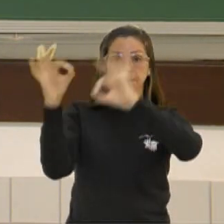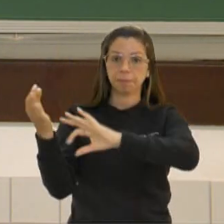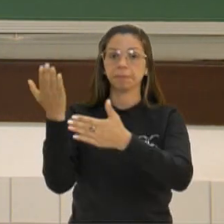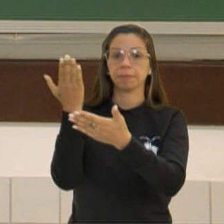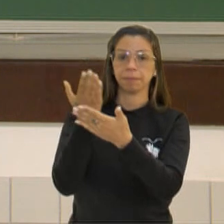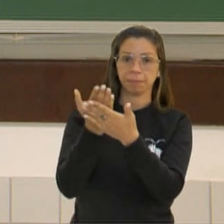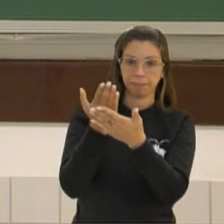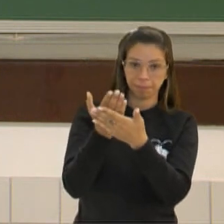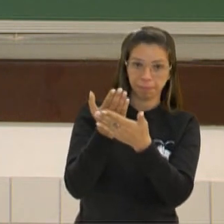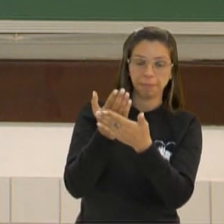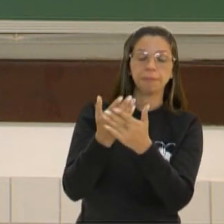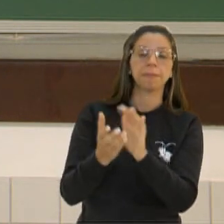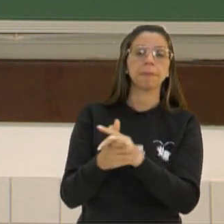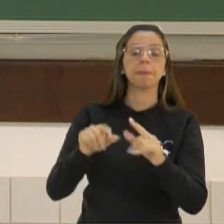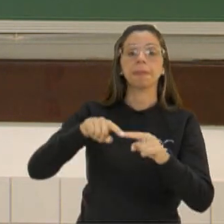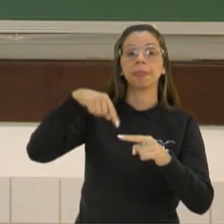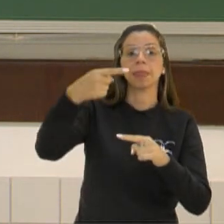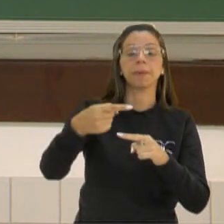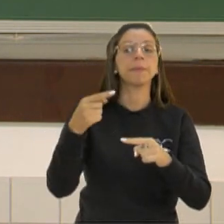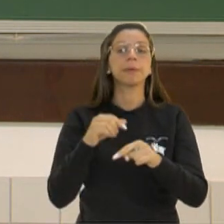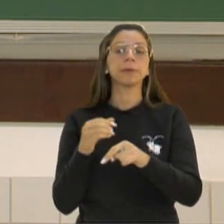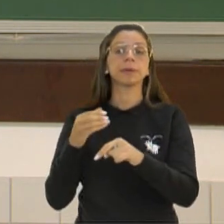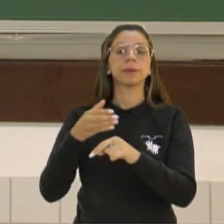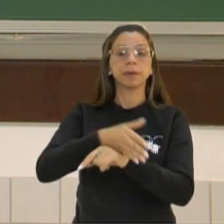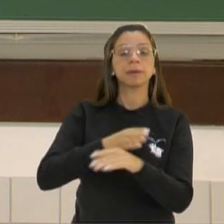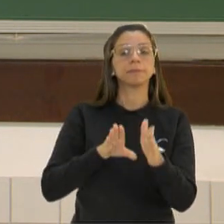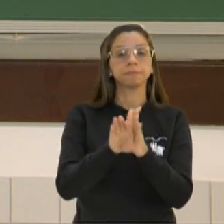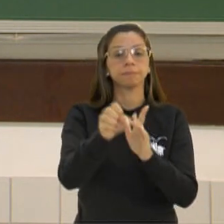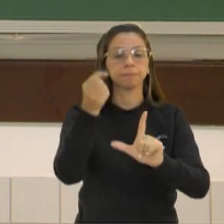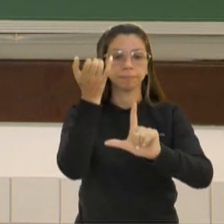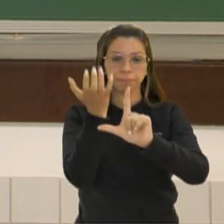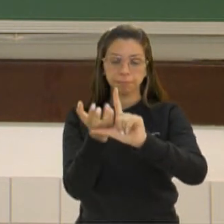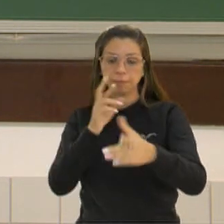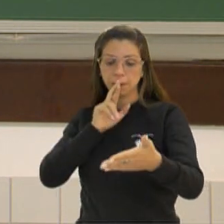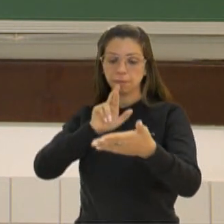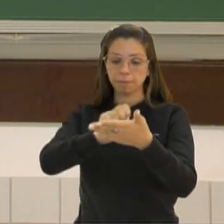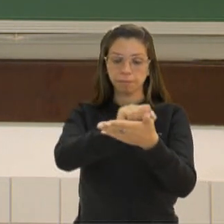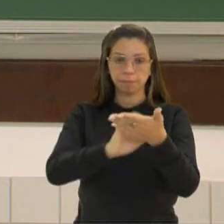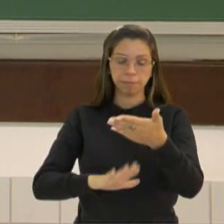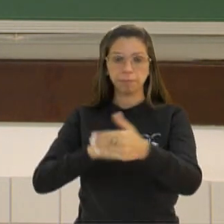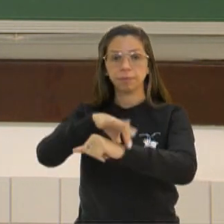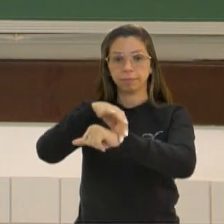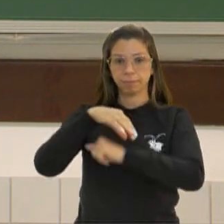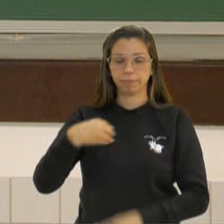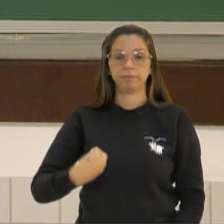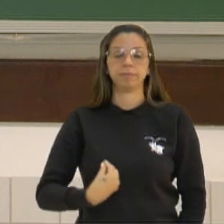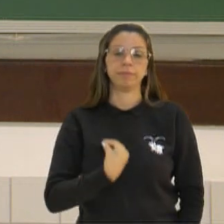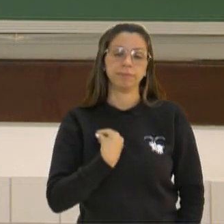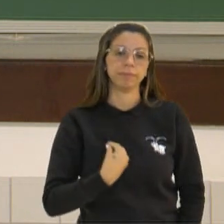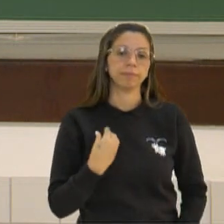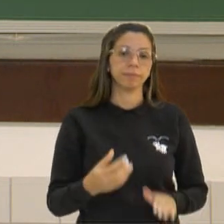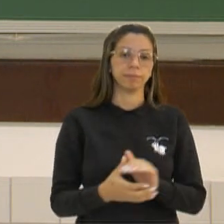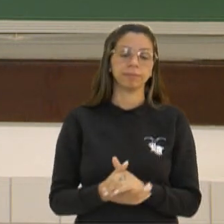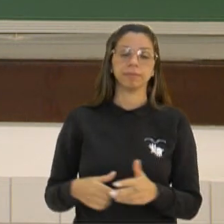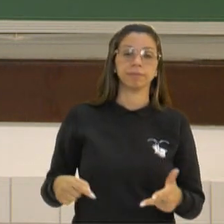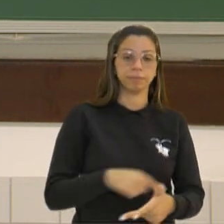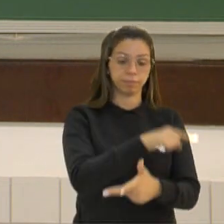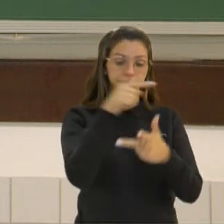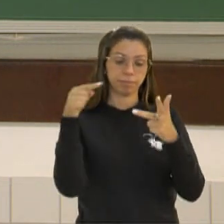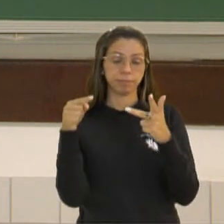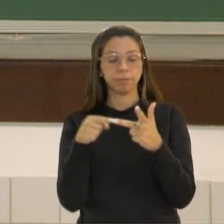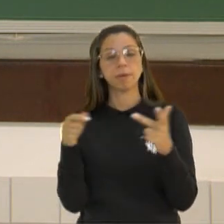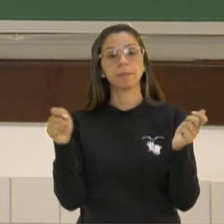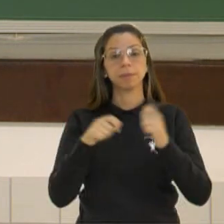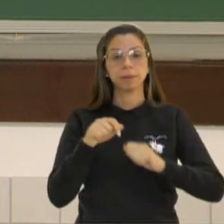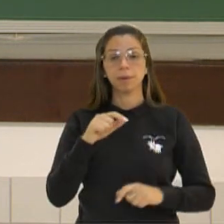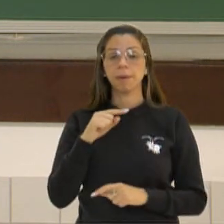Paraná, pois acesse o Google Classroom, realize as atividades, marque sua presença. Terceiro, comunique-se